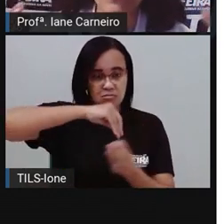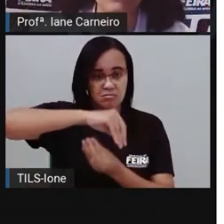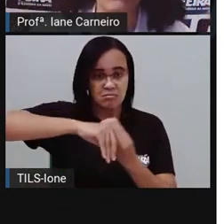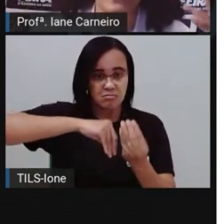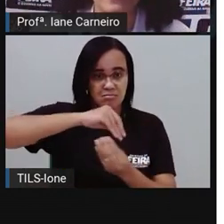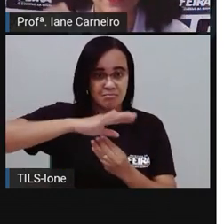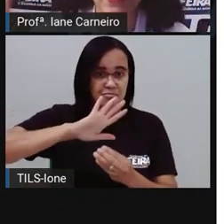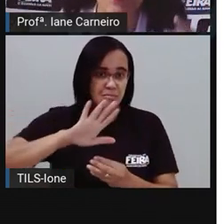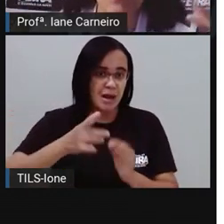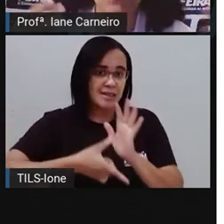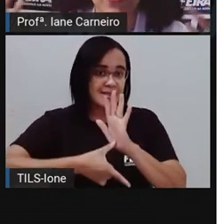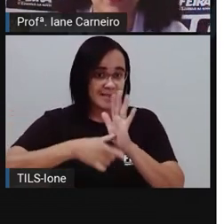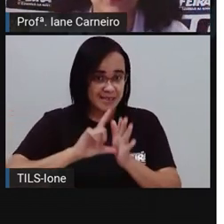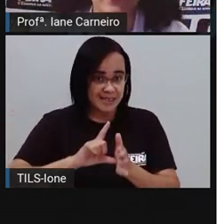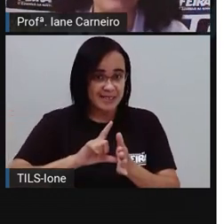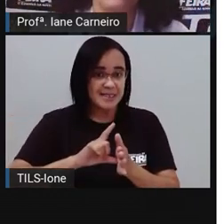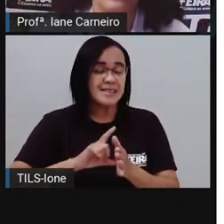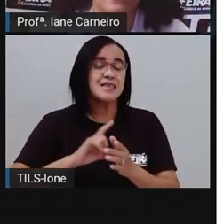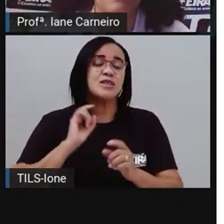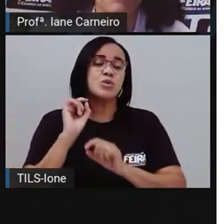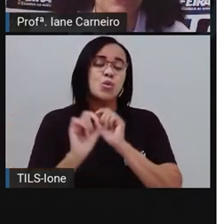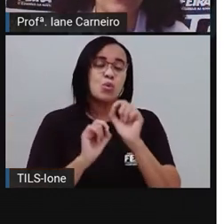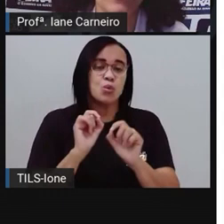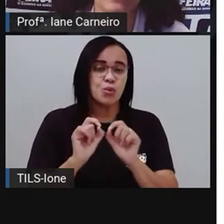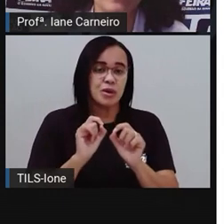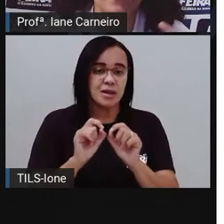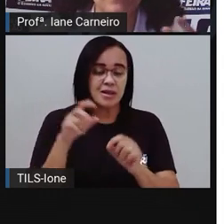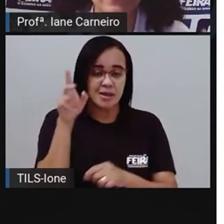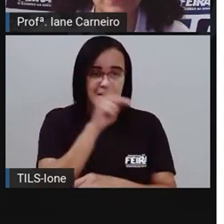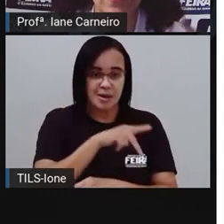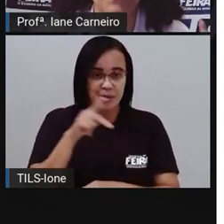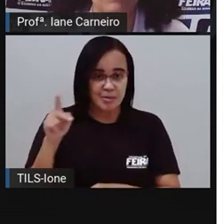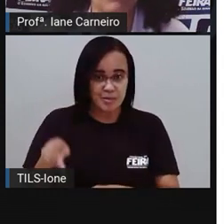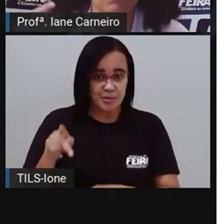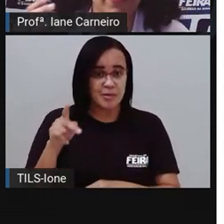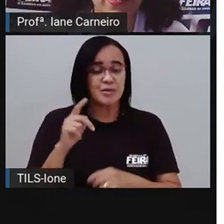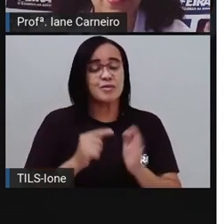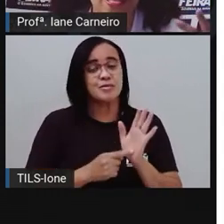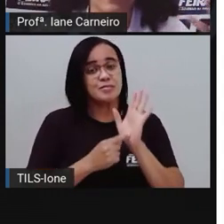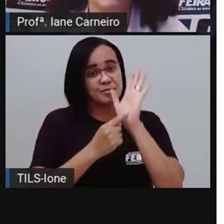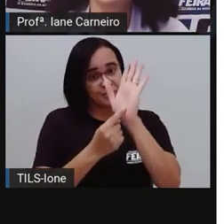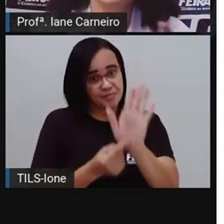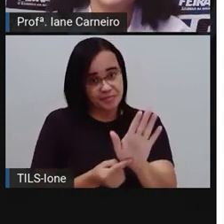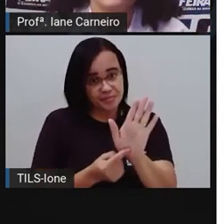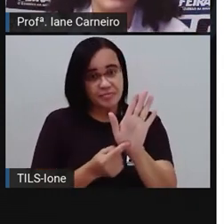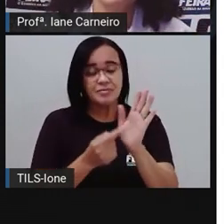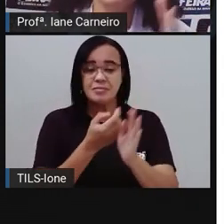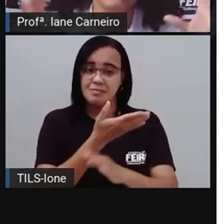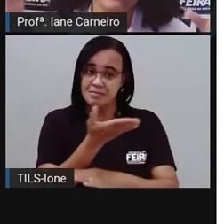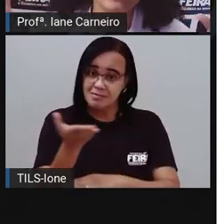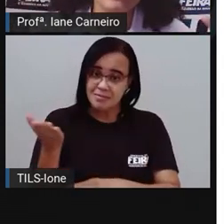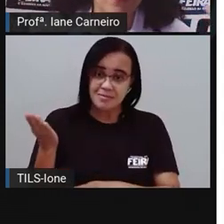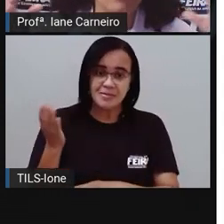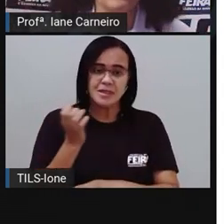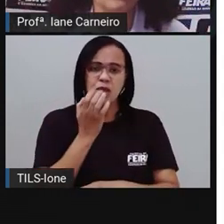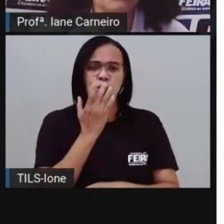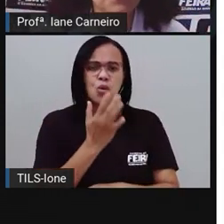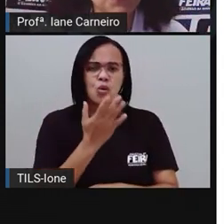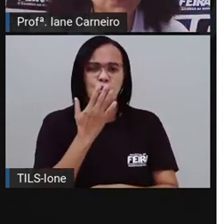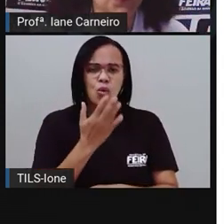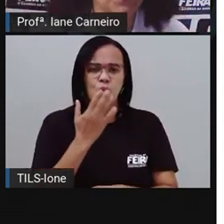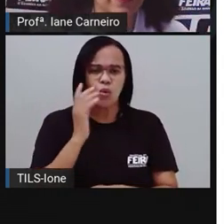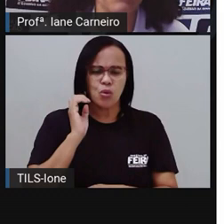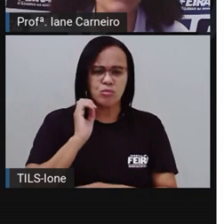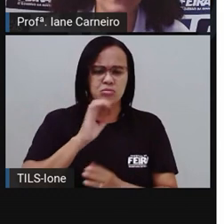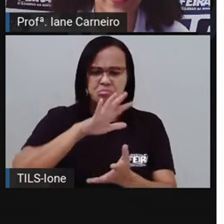Antes da gente fazer essa mistura toda, a pró trouxe para vocês aqui para a gente conversar, né? As cores ao redor